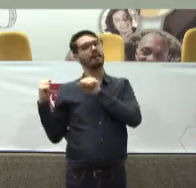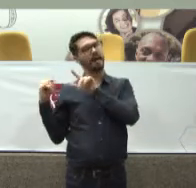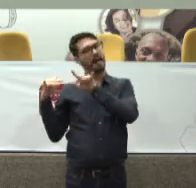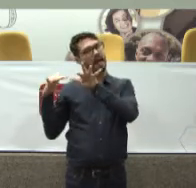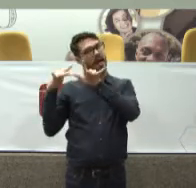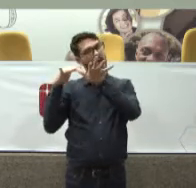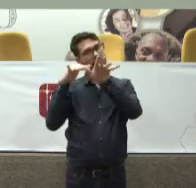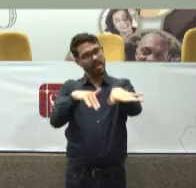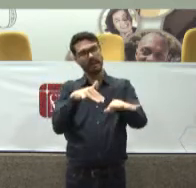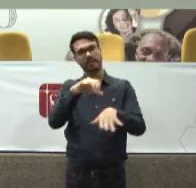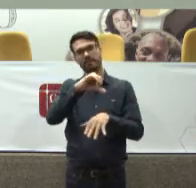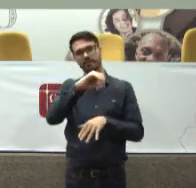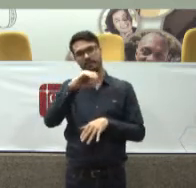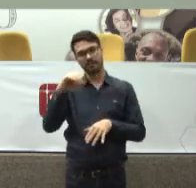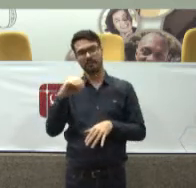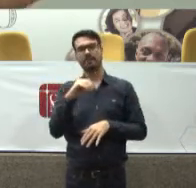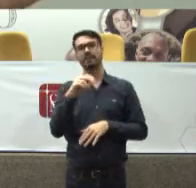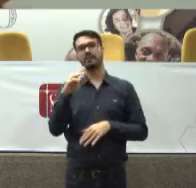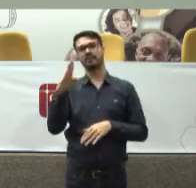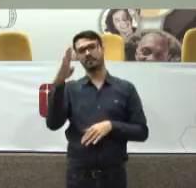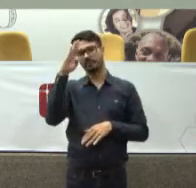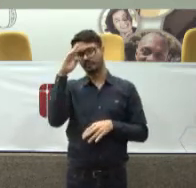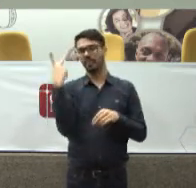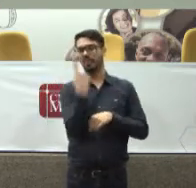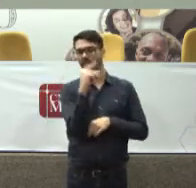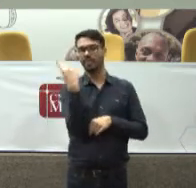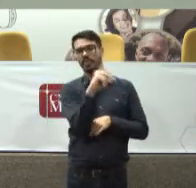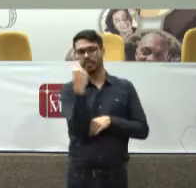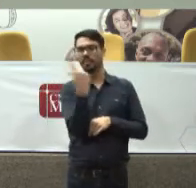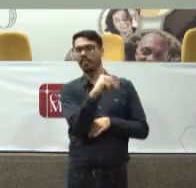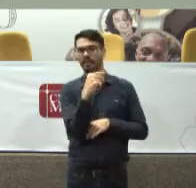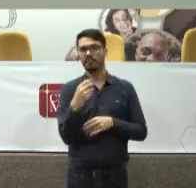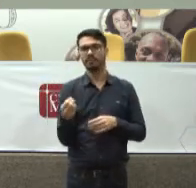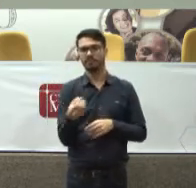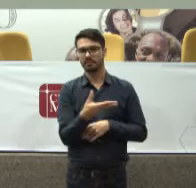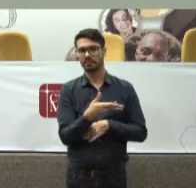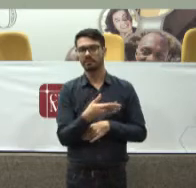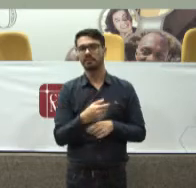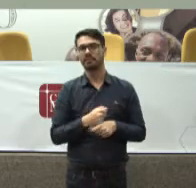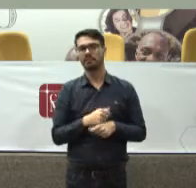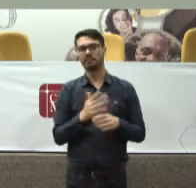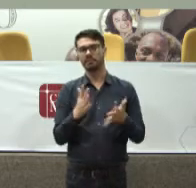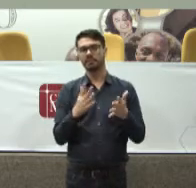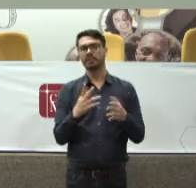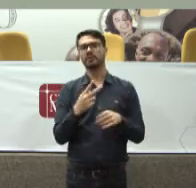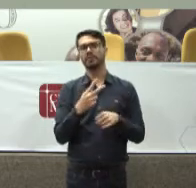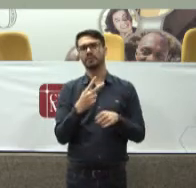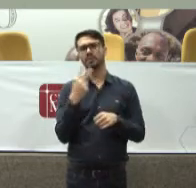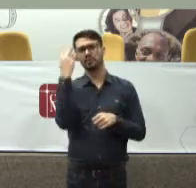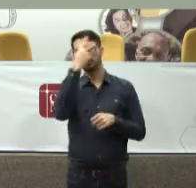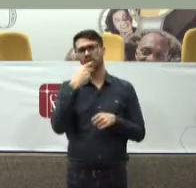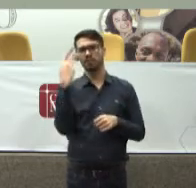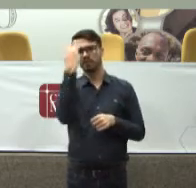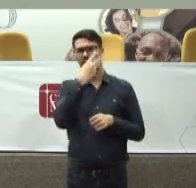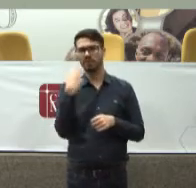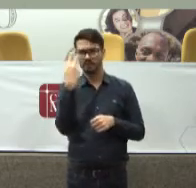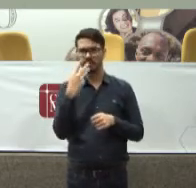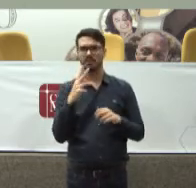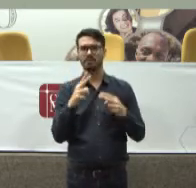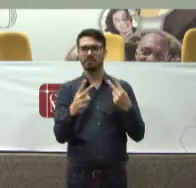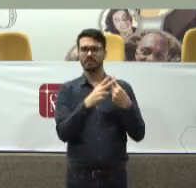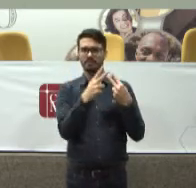policiais civis Praticam uma série De violências Mas agora logo Saem Ficam lá duas Ou três horas Iam prender